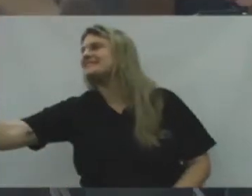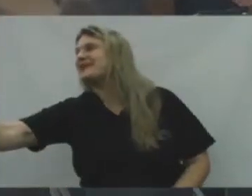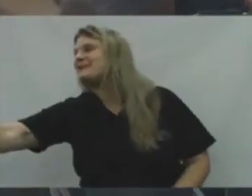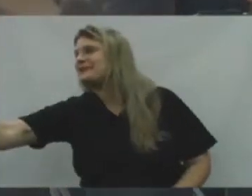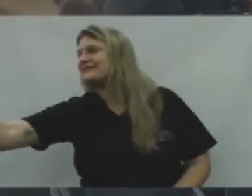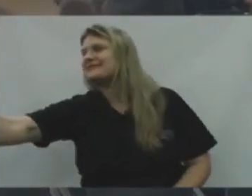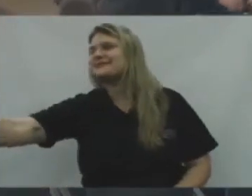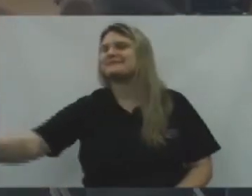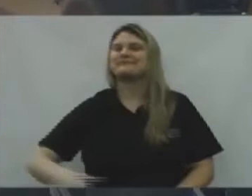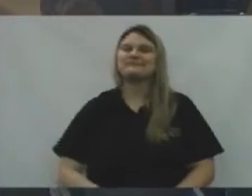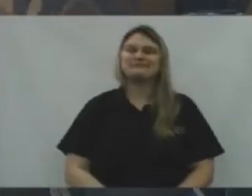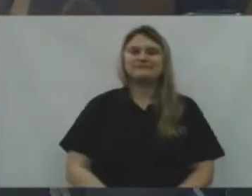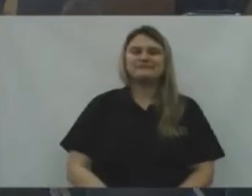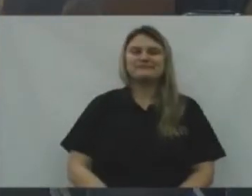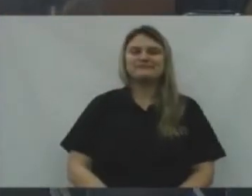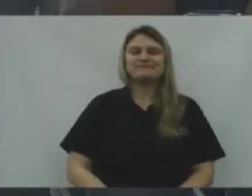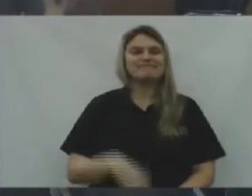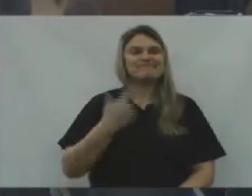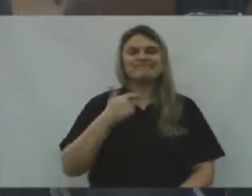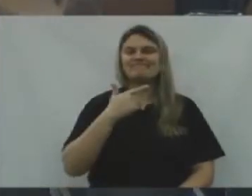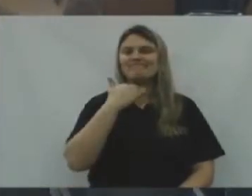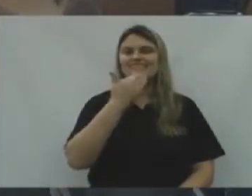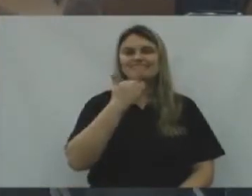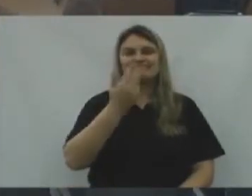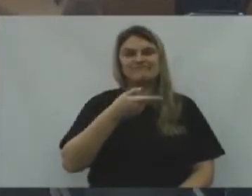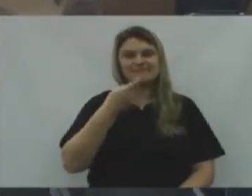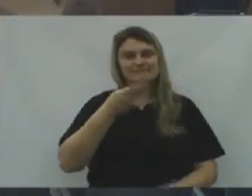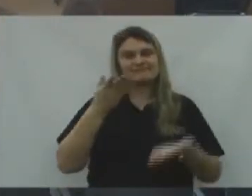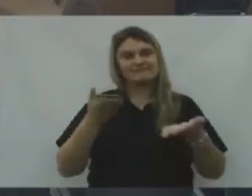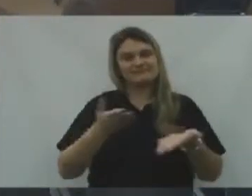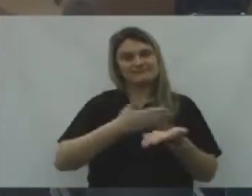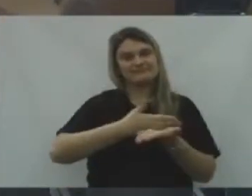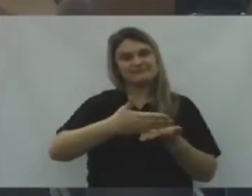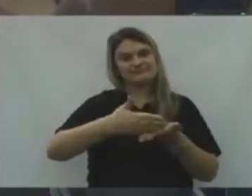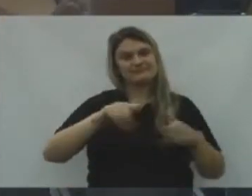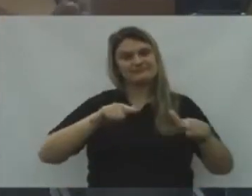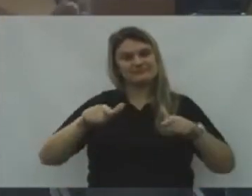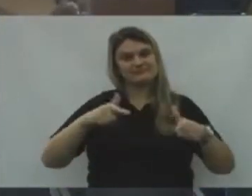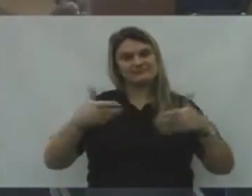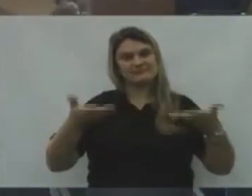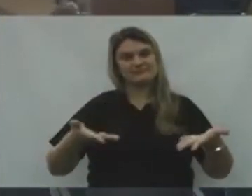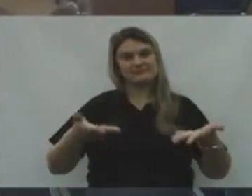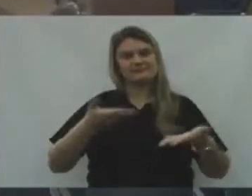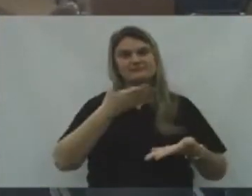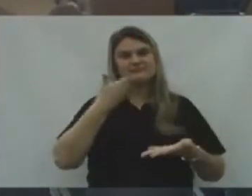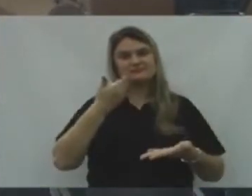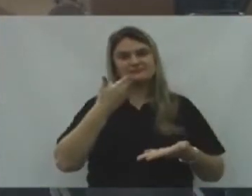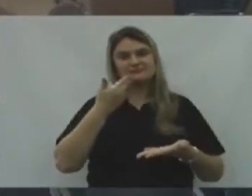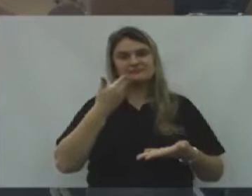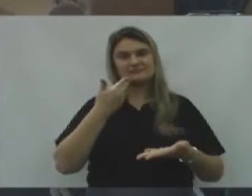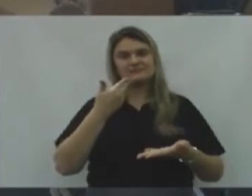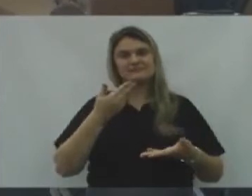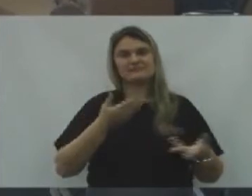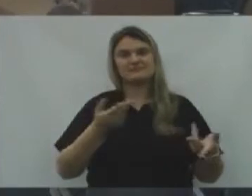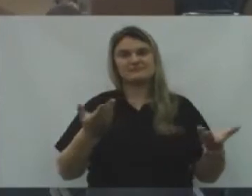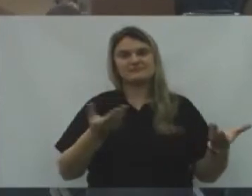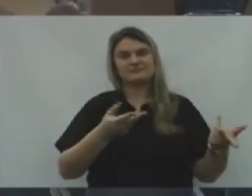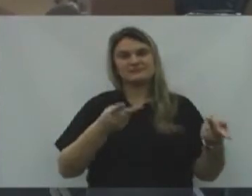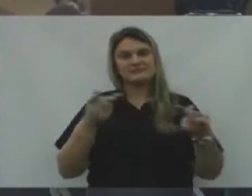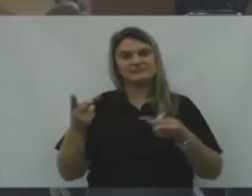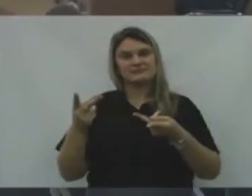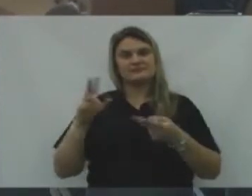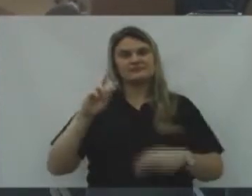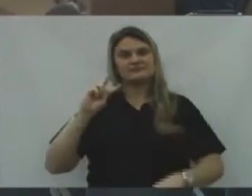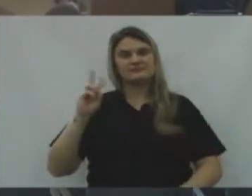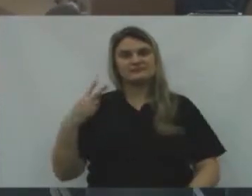Não havendo mais inscrição, Então, para a tribuna, Passamos de imediato à ordem do dia. Ou melhor, Eu quero convidar, então, O vereador